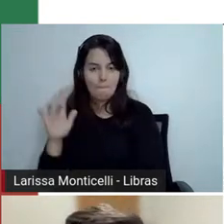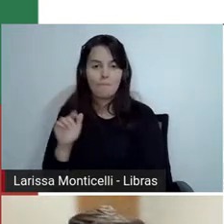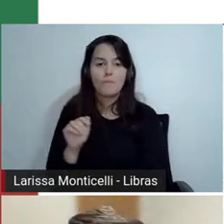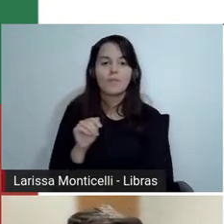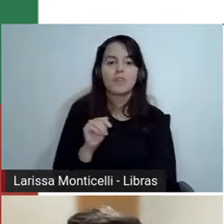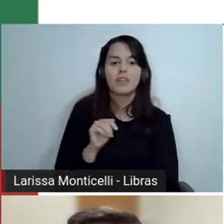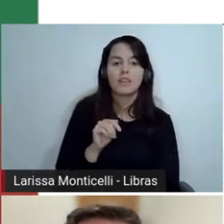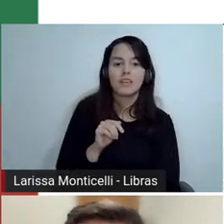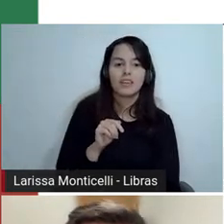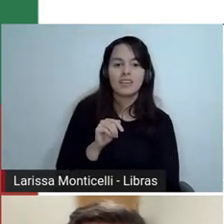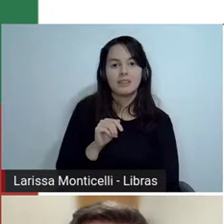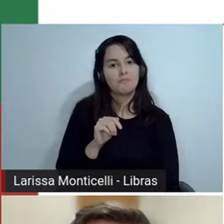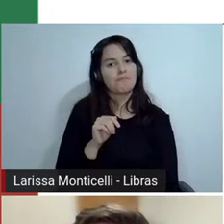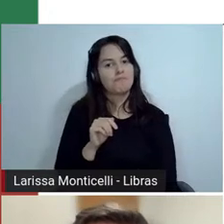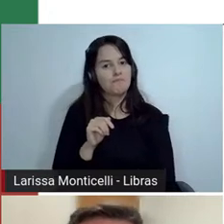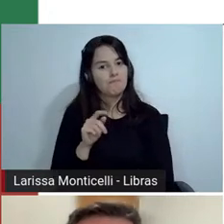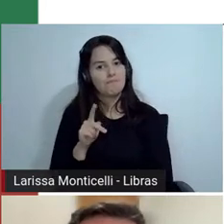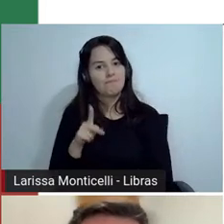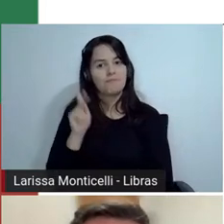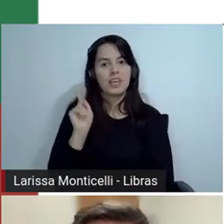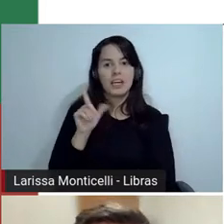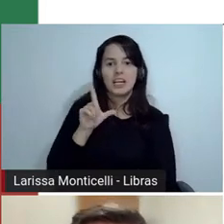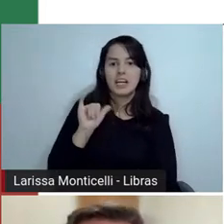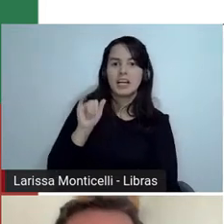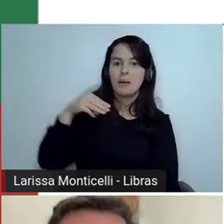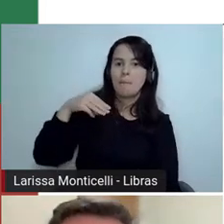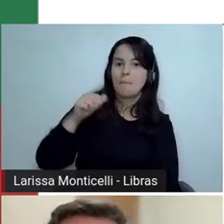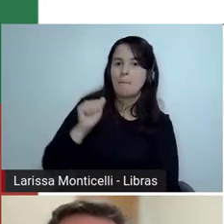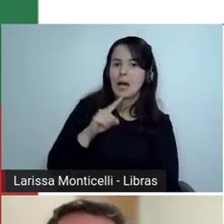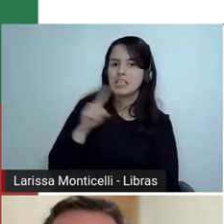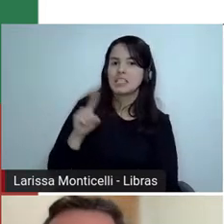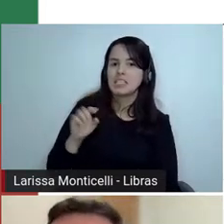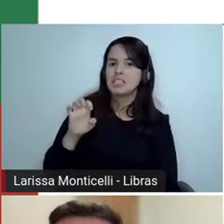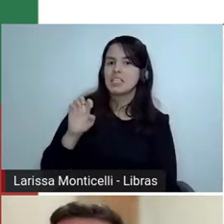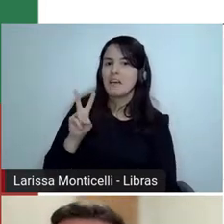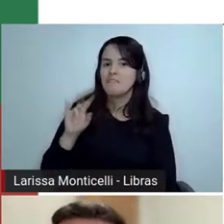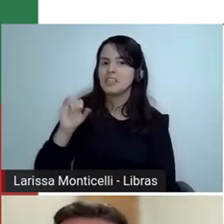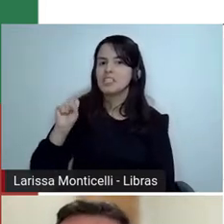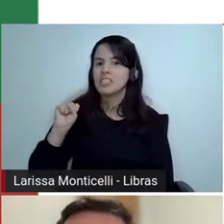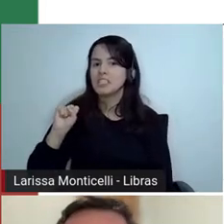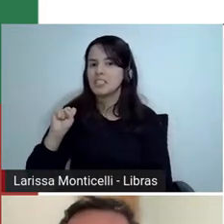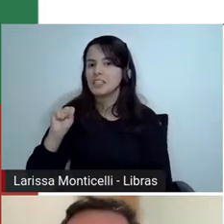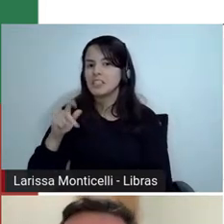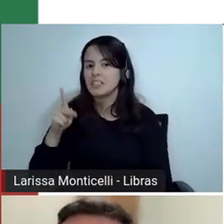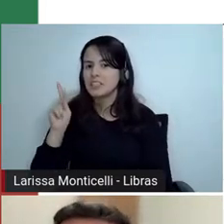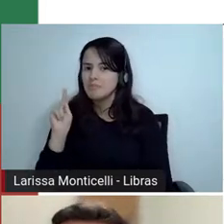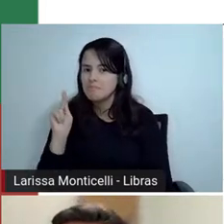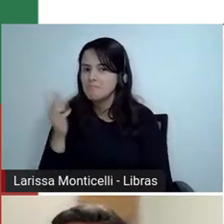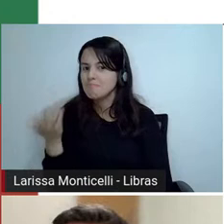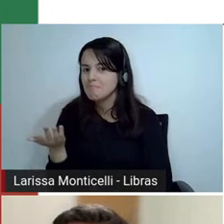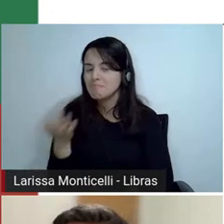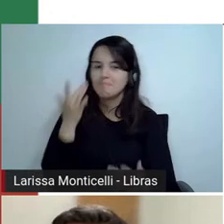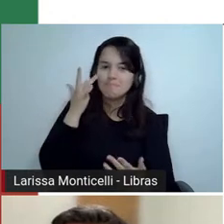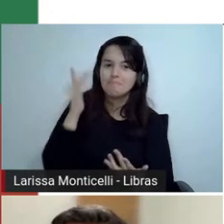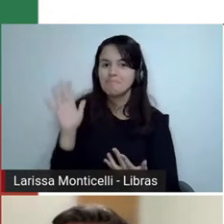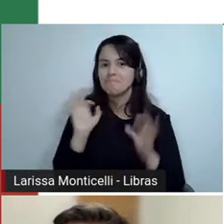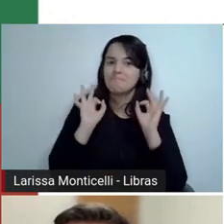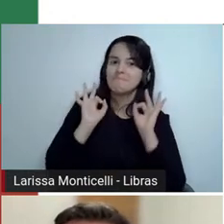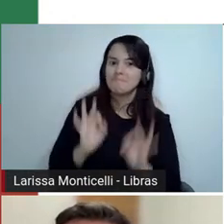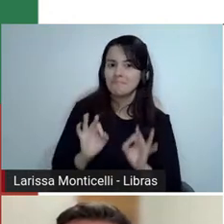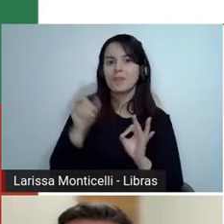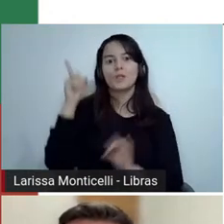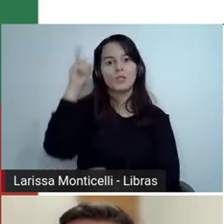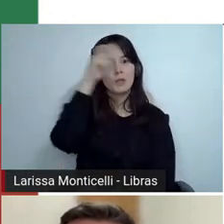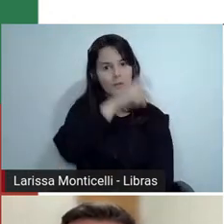Climax, Zévesque, algo assim, me ajuda aí, Fernanda, tu que tem sobrenome. Ai, eu tenho que achar aqui, depois eu levo. A professora Jéssica